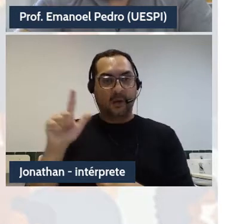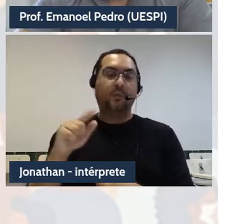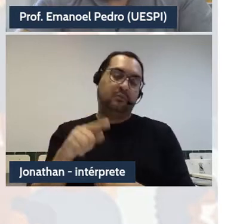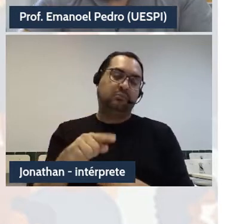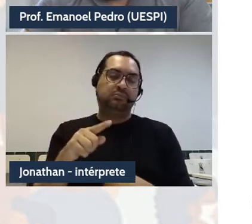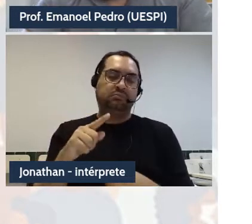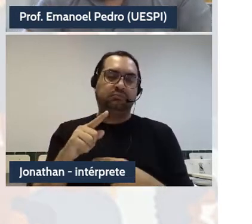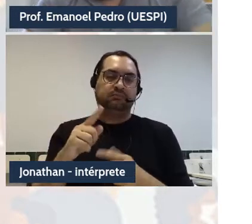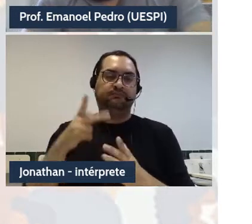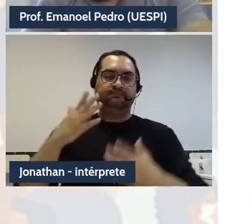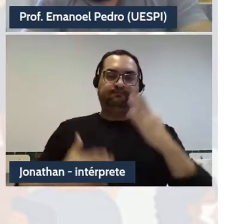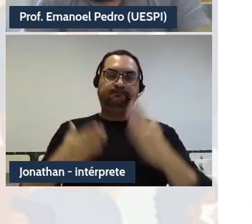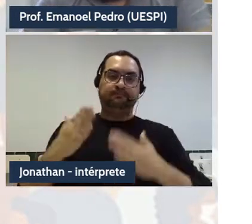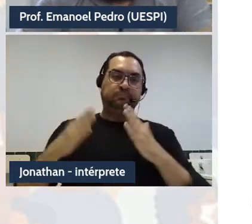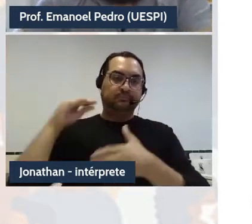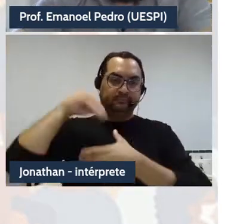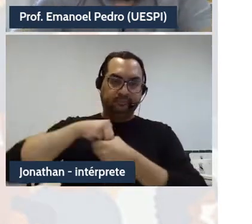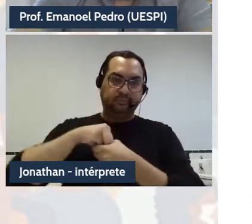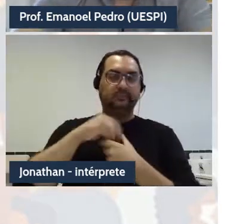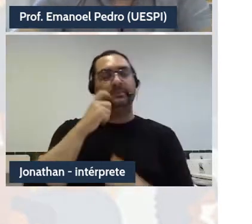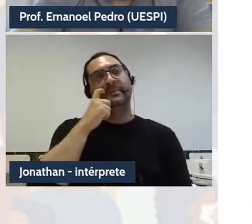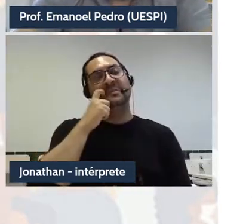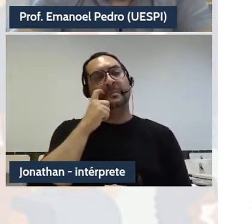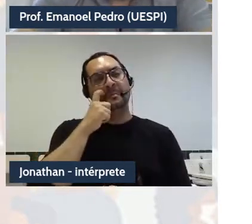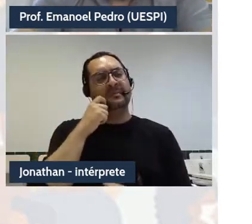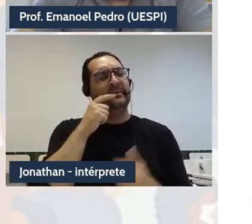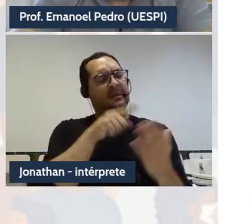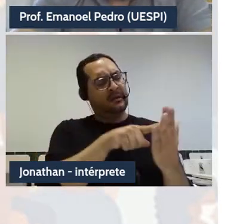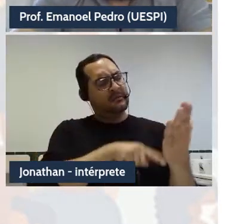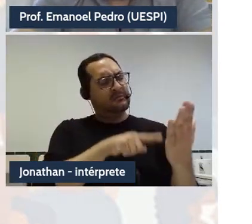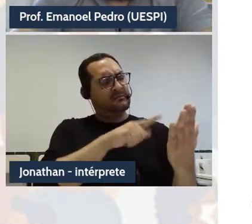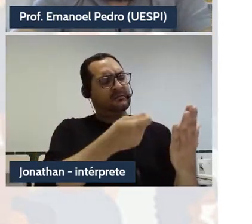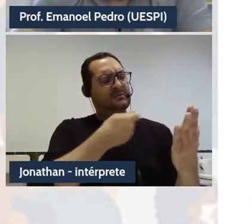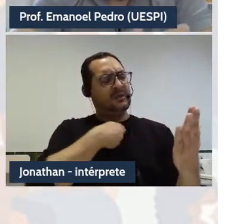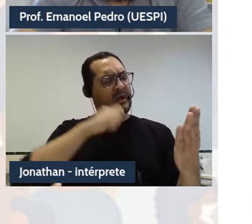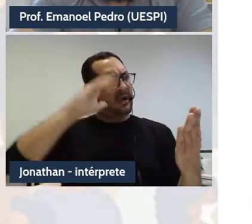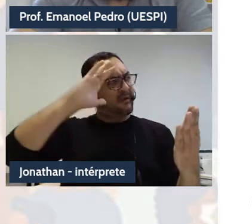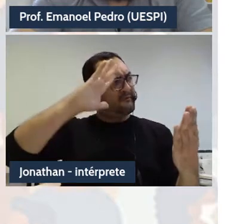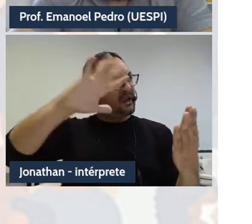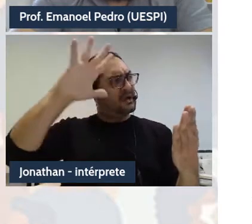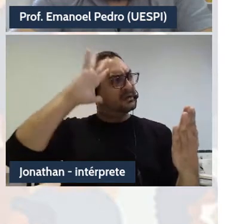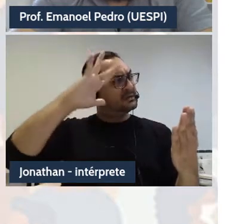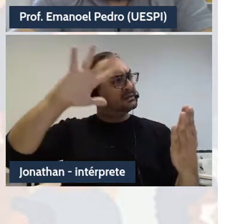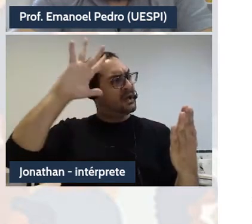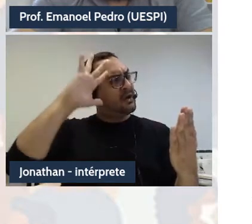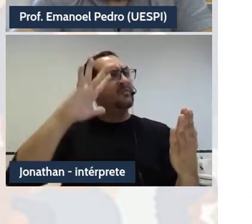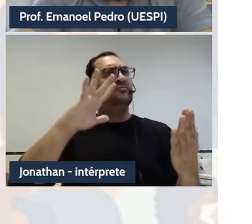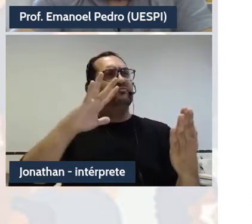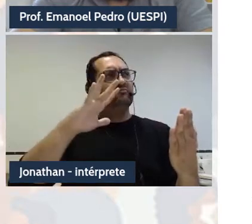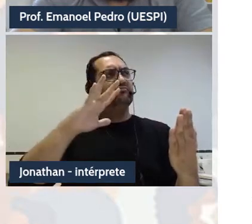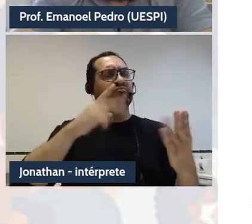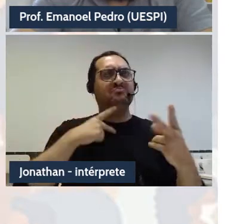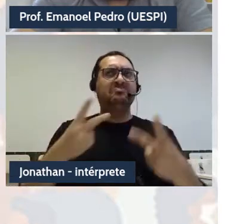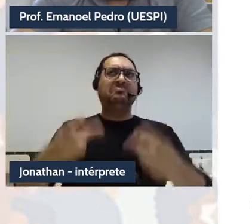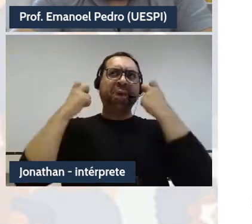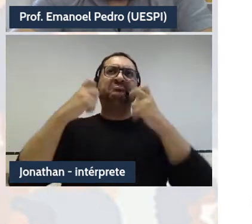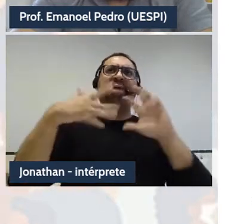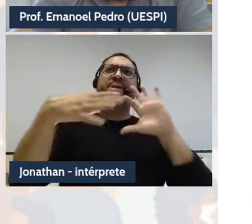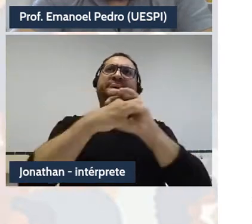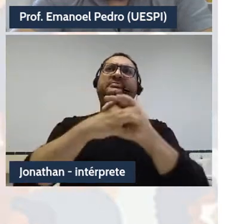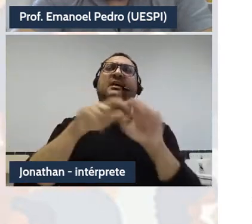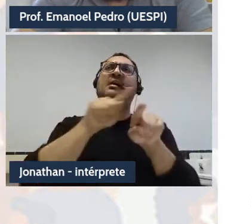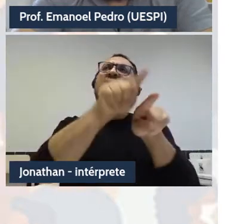Essa reflexão de Bevaniste se coaduna com boa parte dos estágios atuais de tecnologia de informação